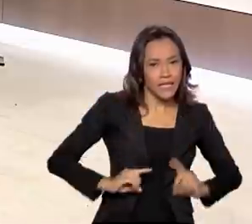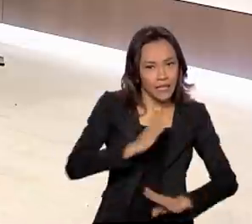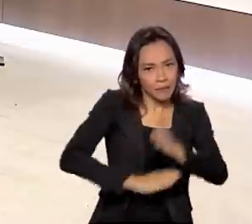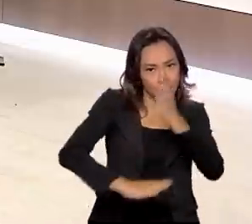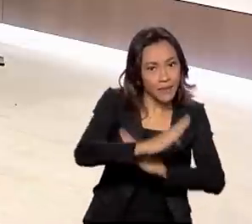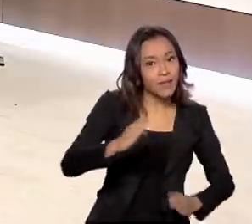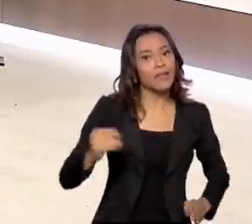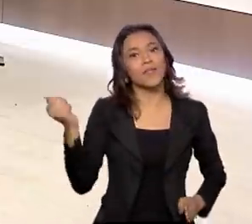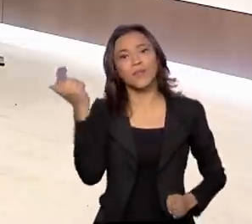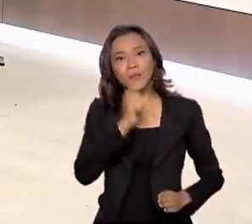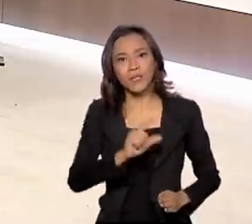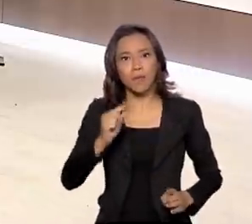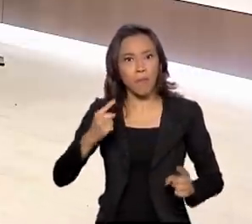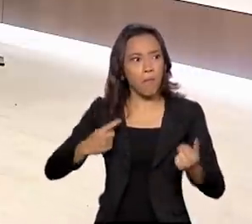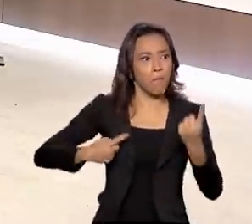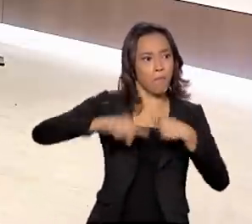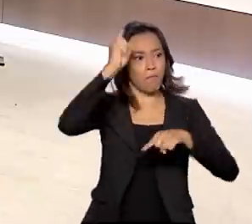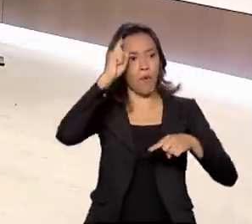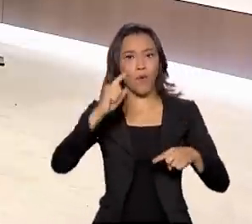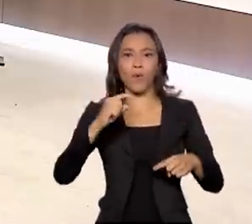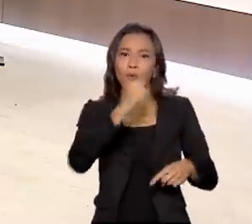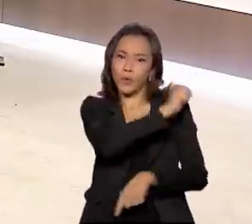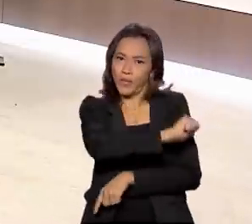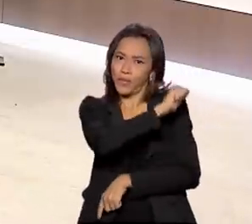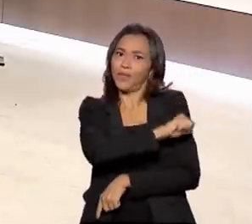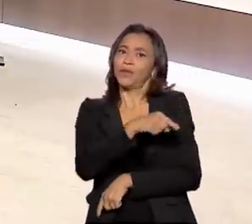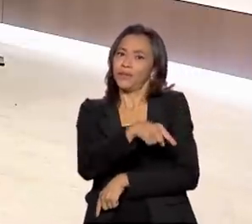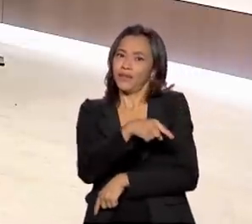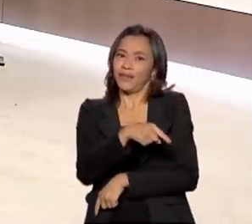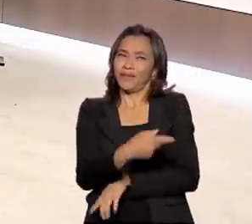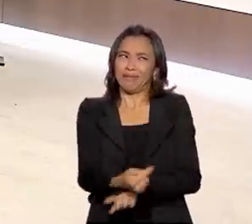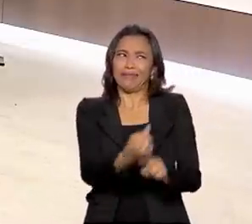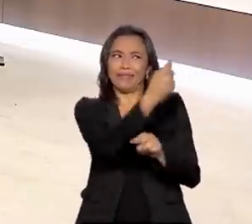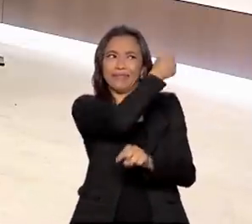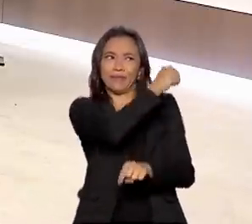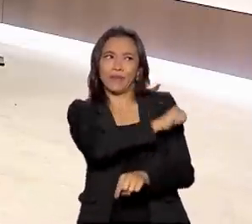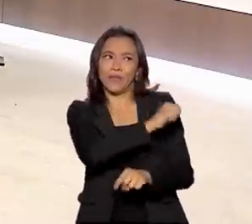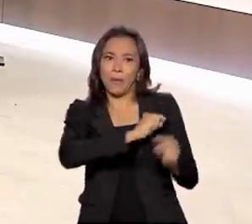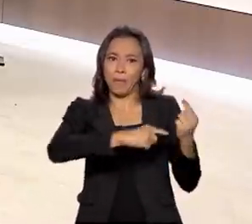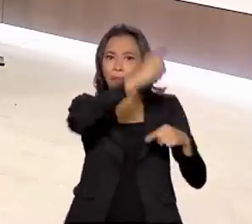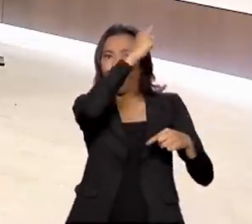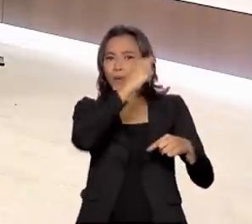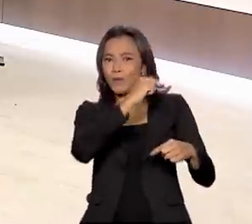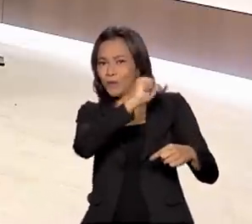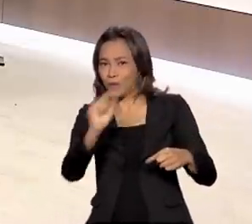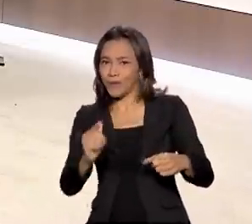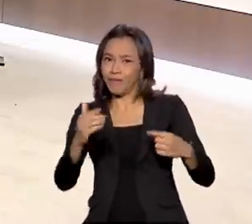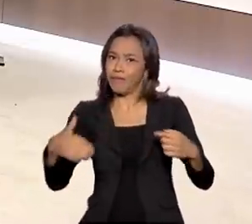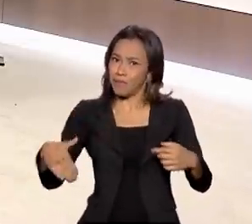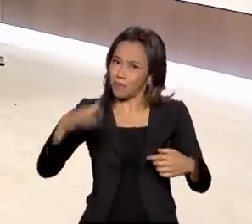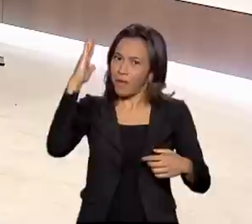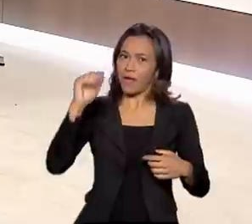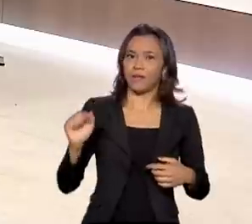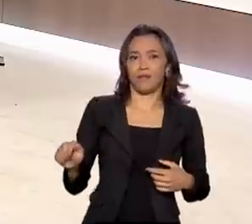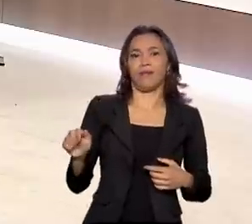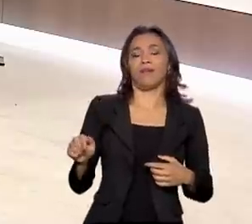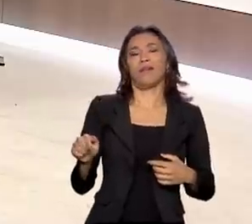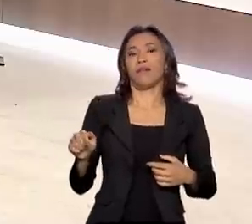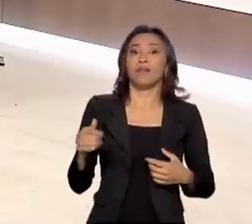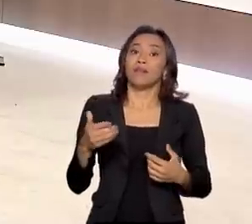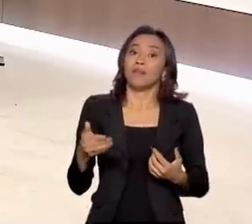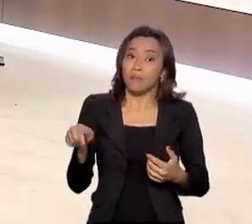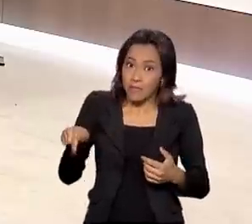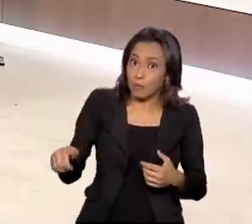inclusive, o Rio de Janeiro que a foi cédio. O de Janeiro que foi, ou seja, uma Olimpíada realizada no Brasil e mesmo assim nós